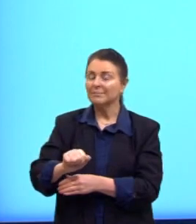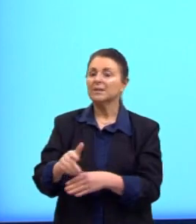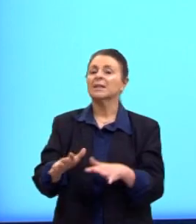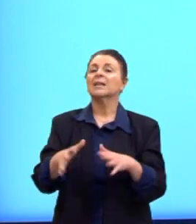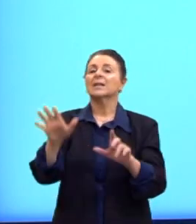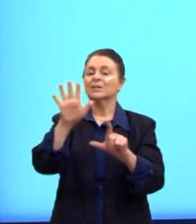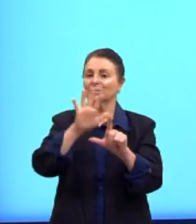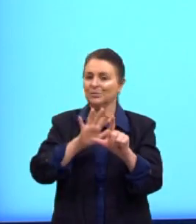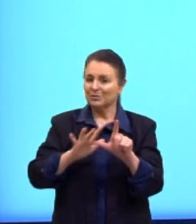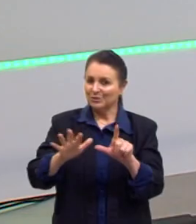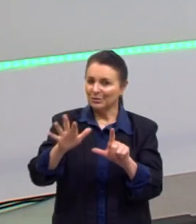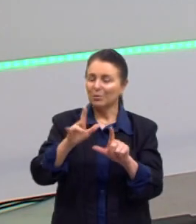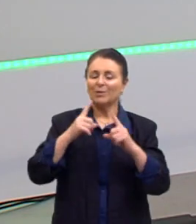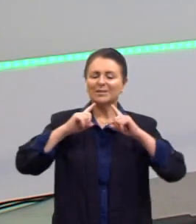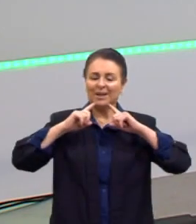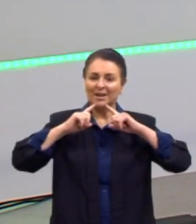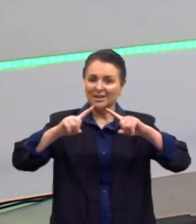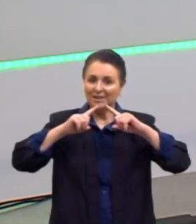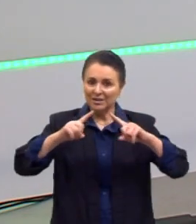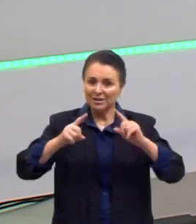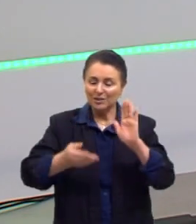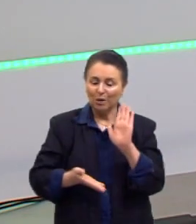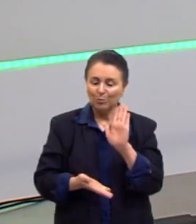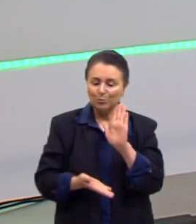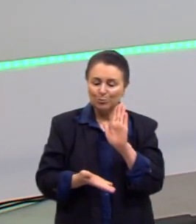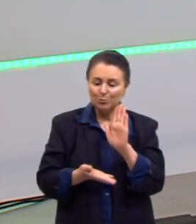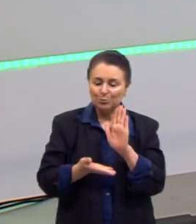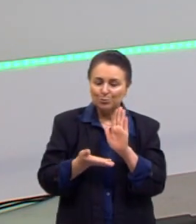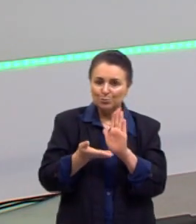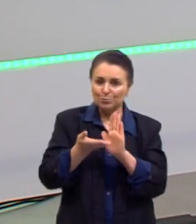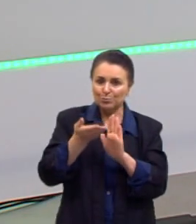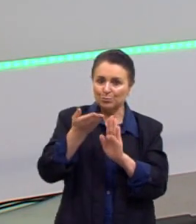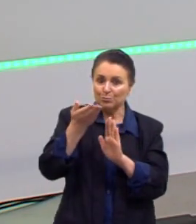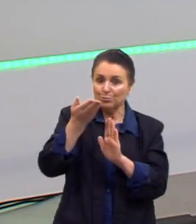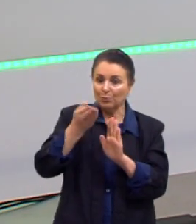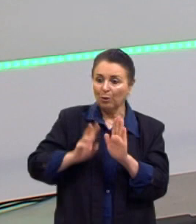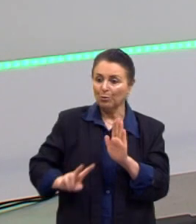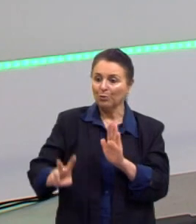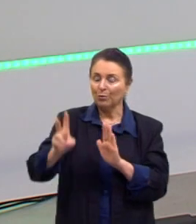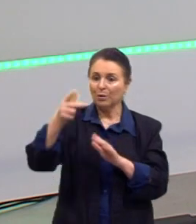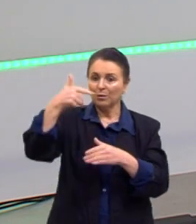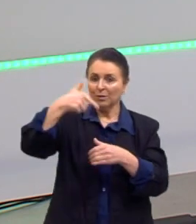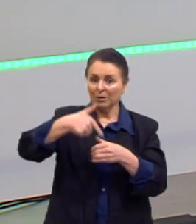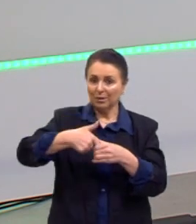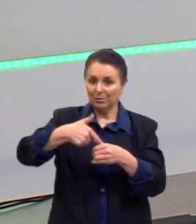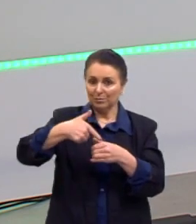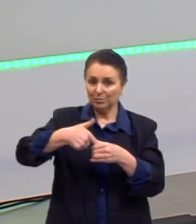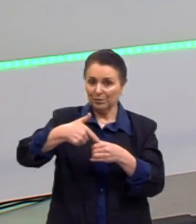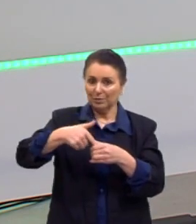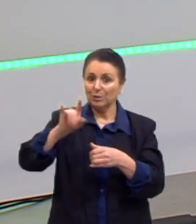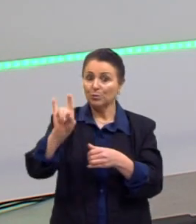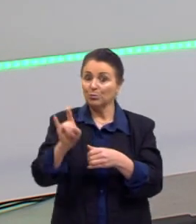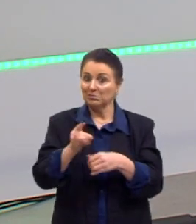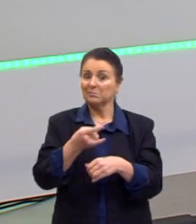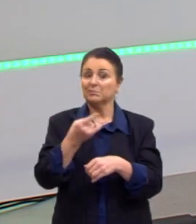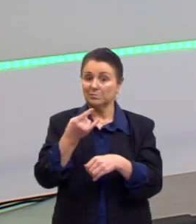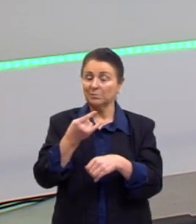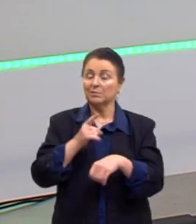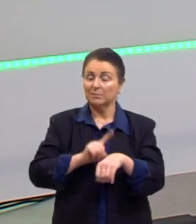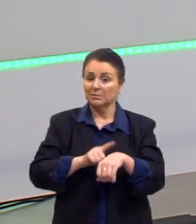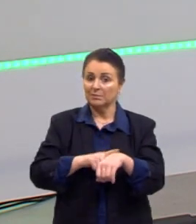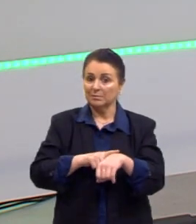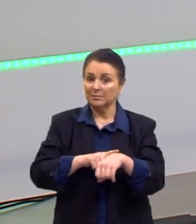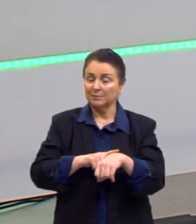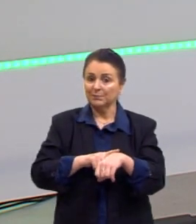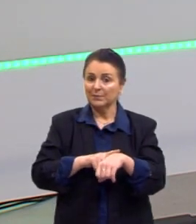a gente tem essa crítica aos aumentos absurdos do preço da gasolina nos últimos tempos. Então, a